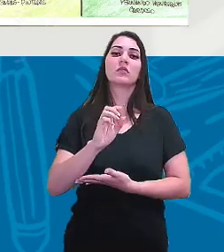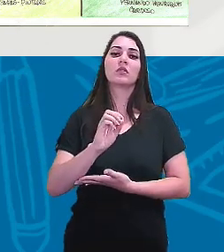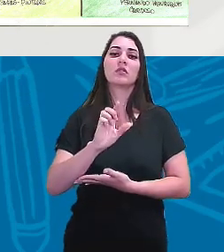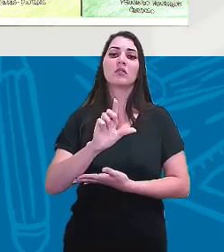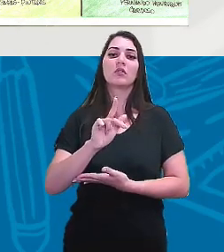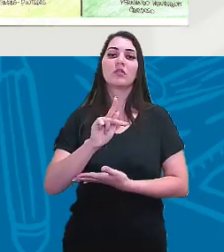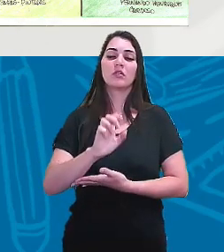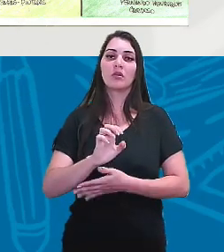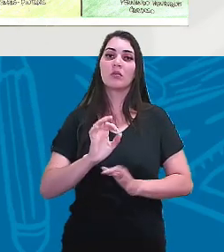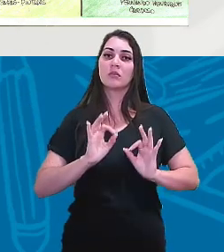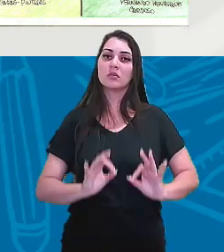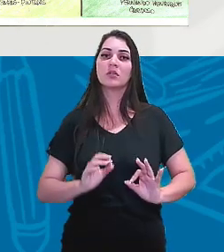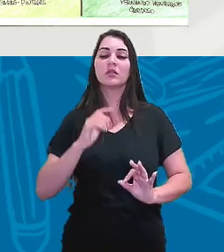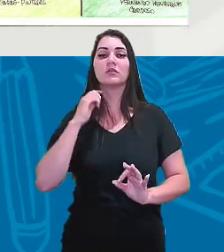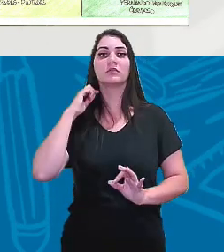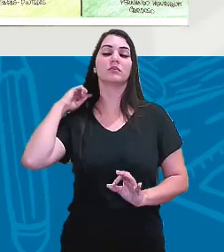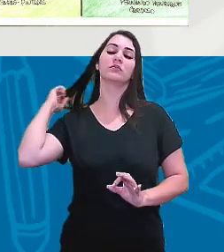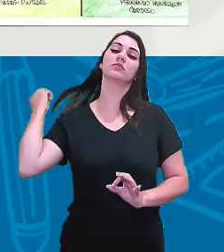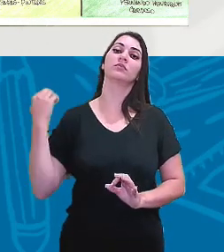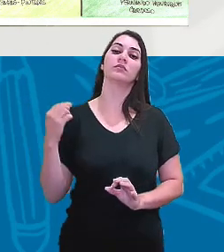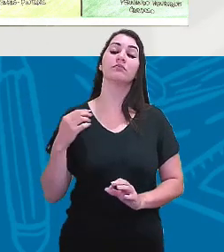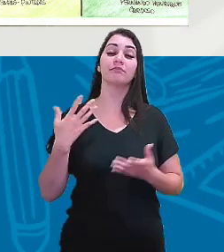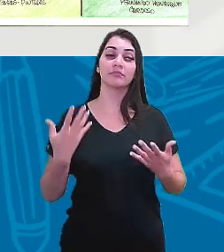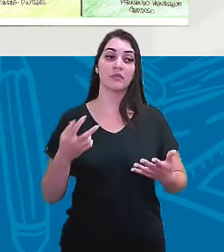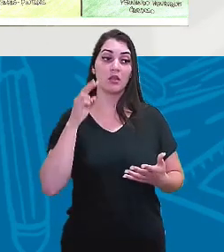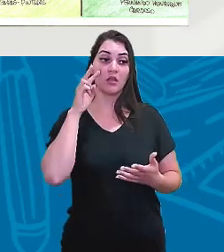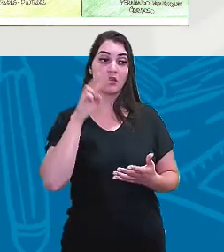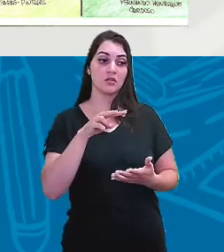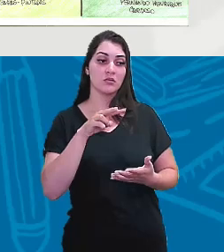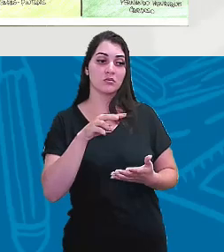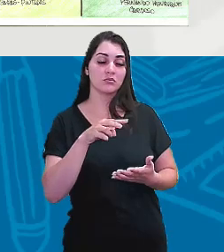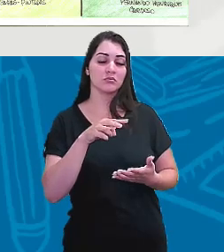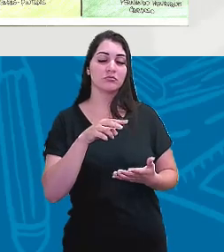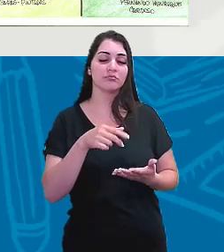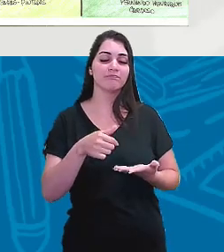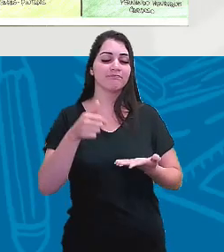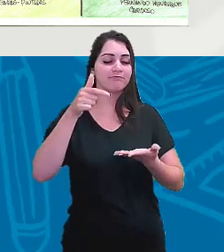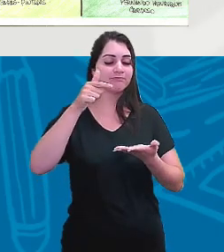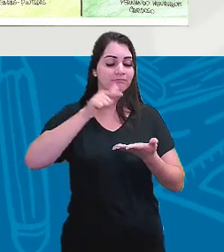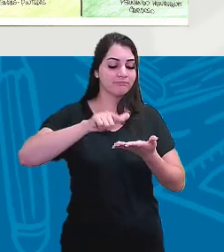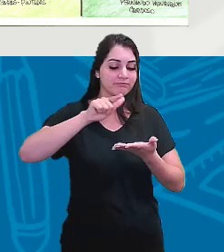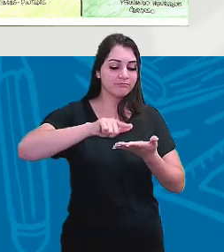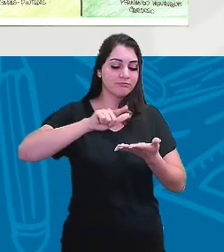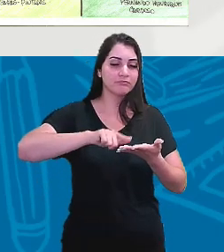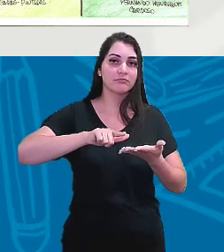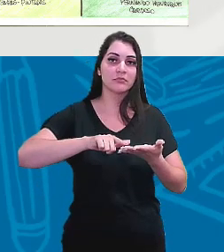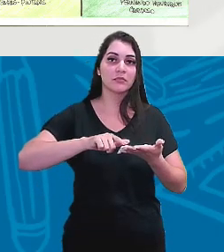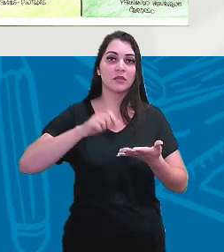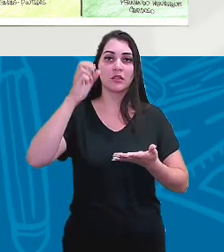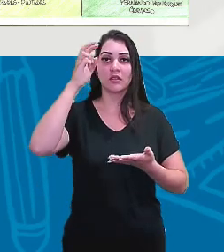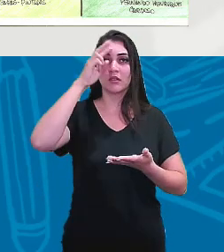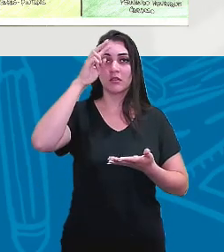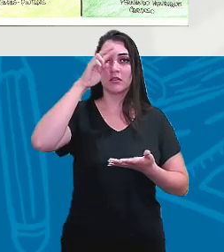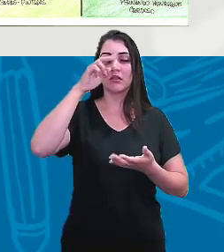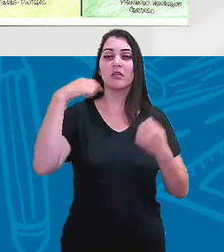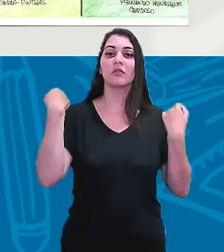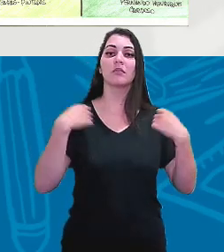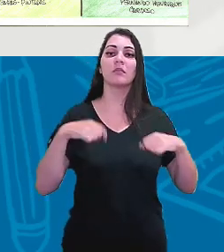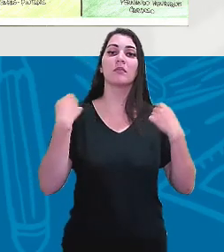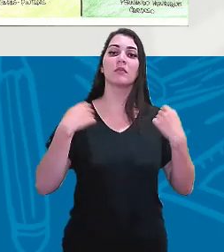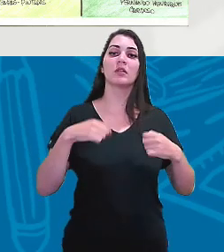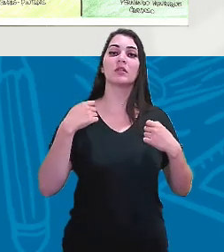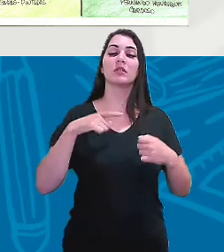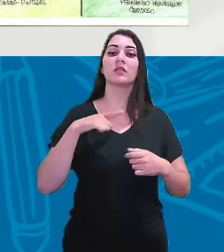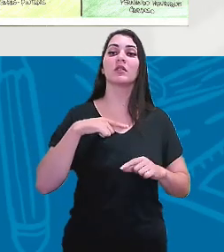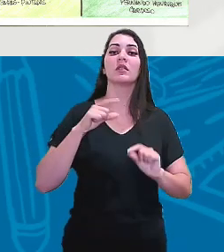Certo? Então, esse olhar revisionista da história, ele precisa estar